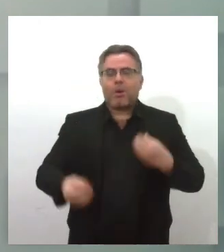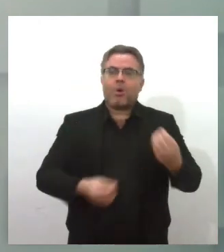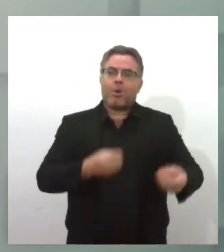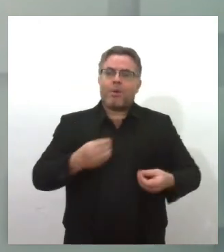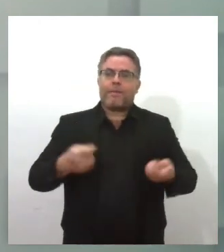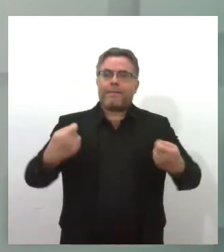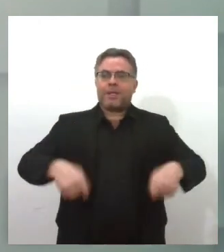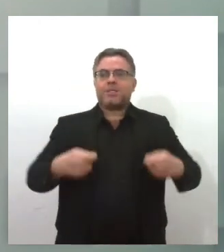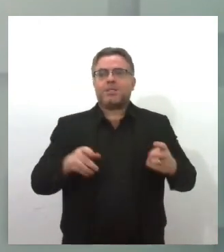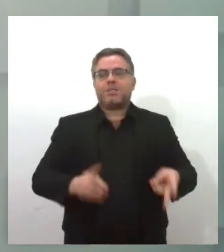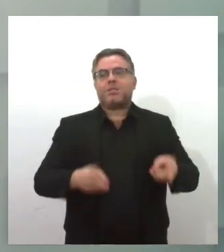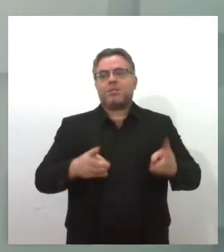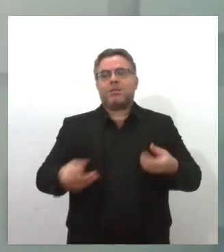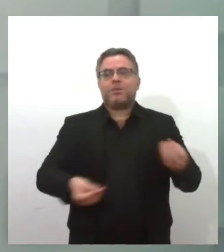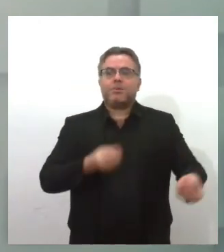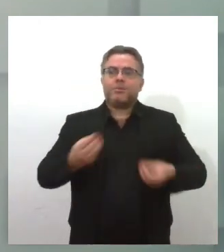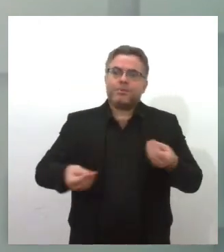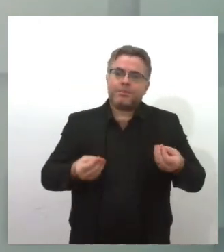fazer